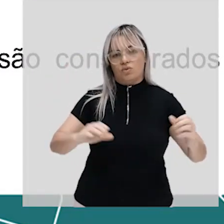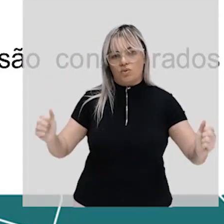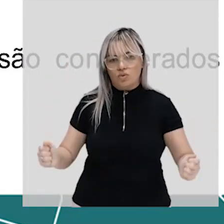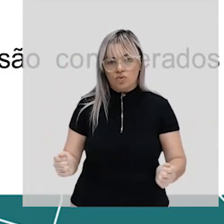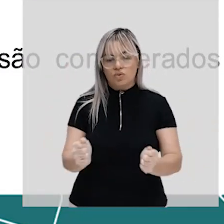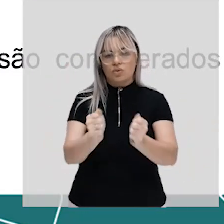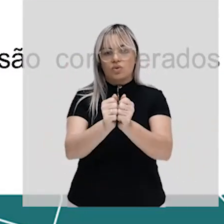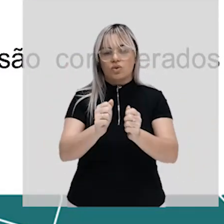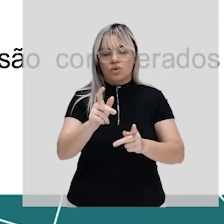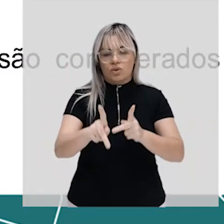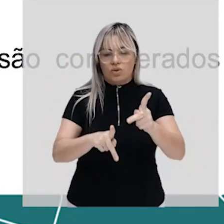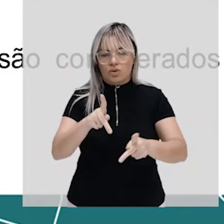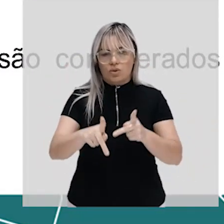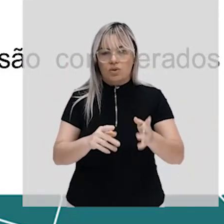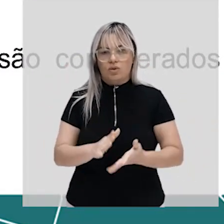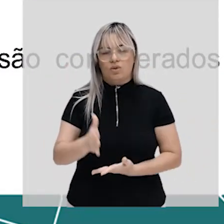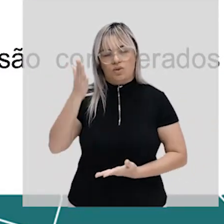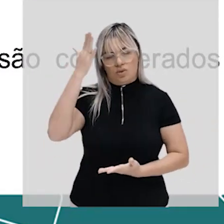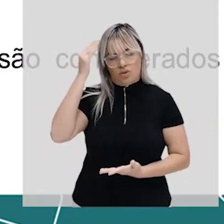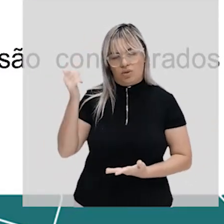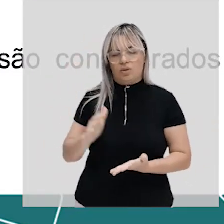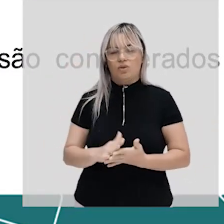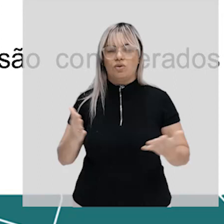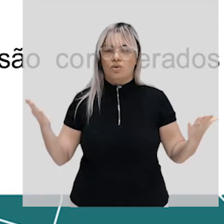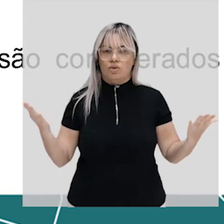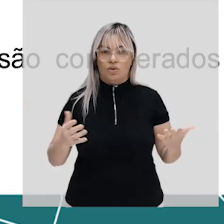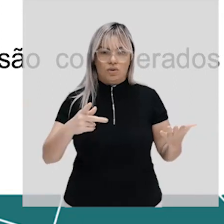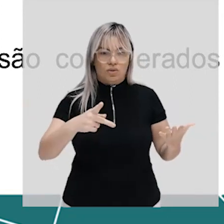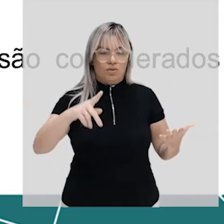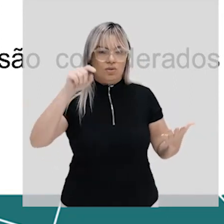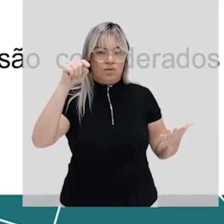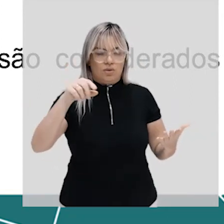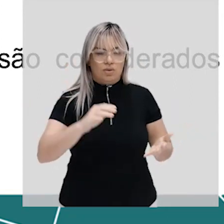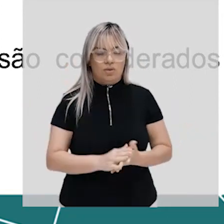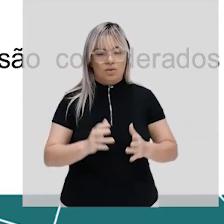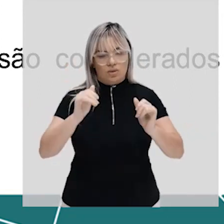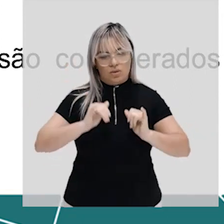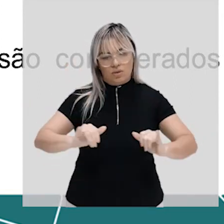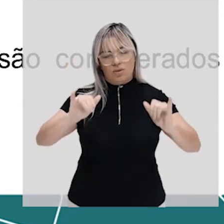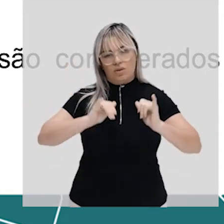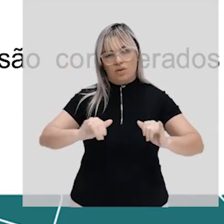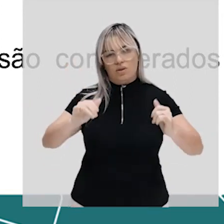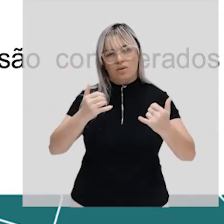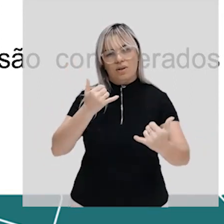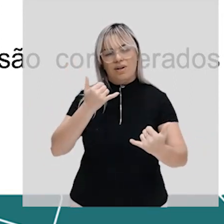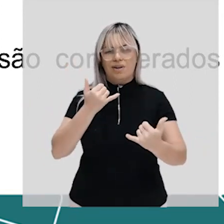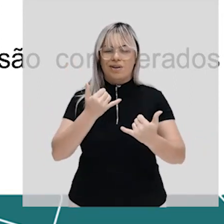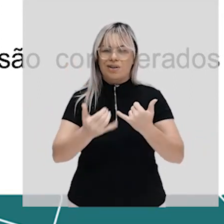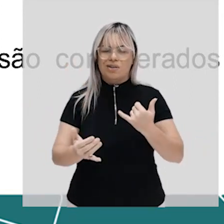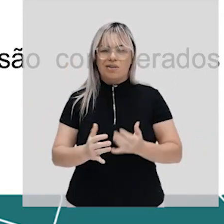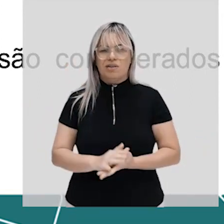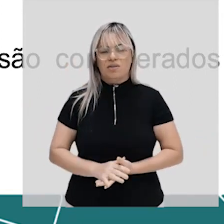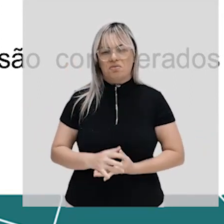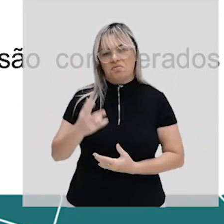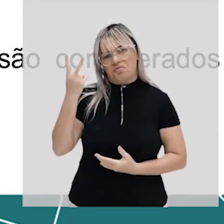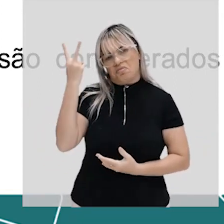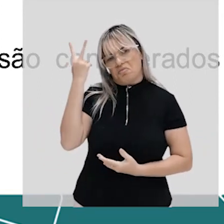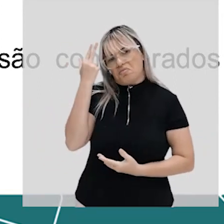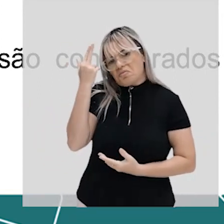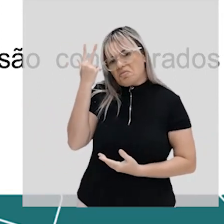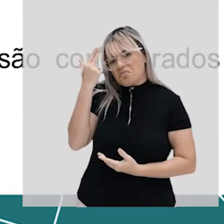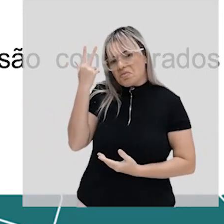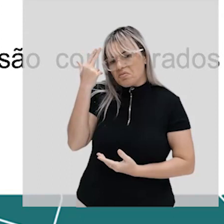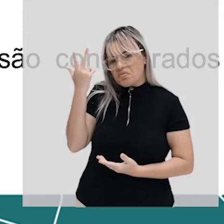eu sei que hoje pra ti hoje em dia essa informação que eu te dei parece um pouco redundante mas por que que era